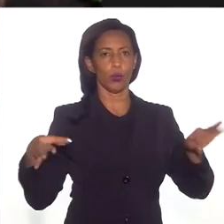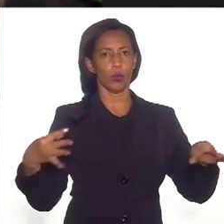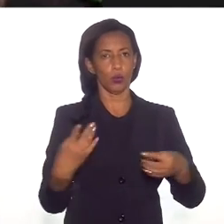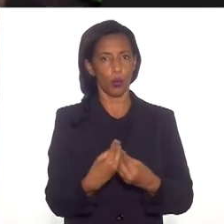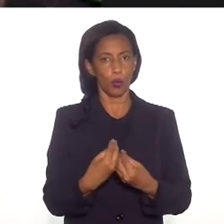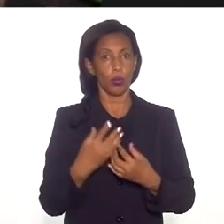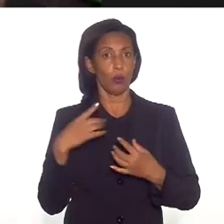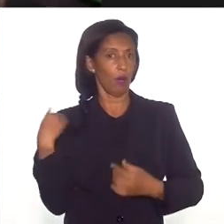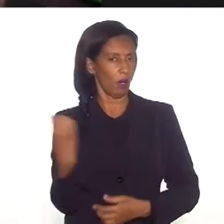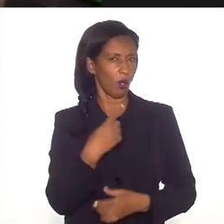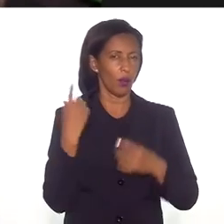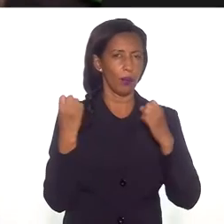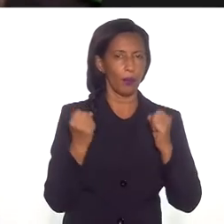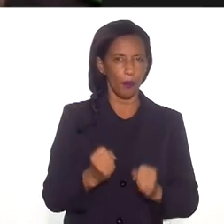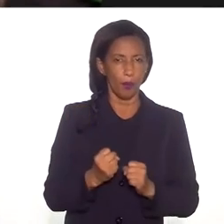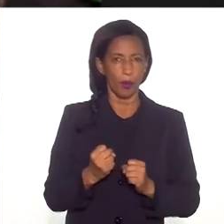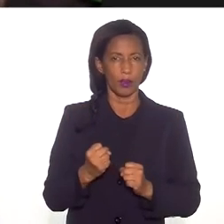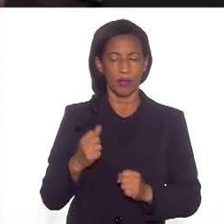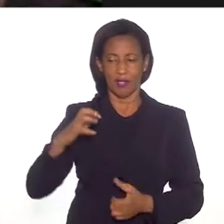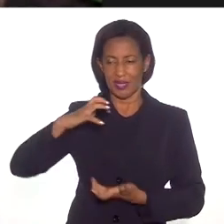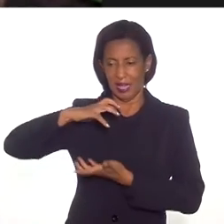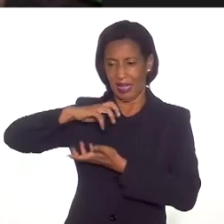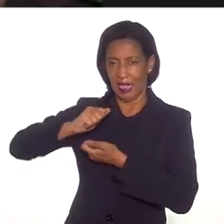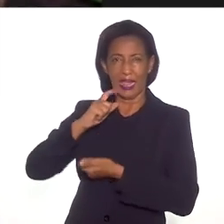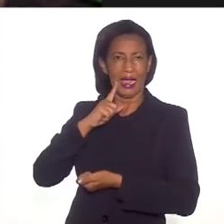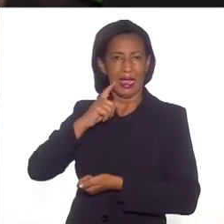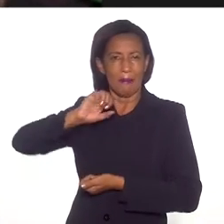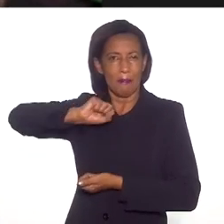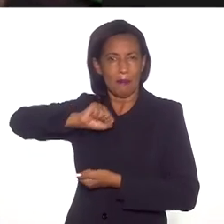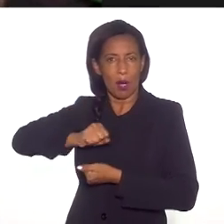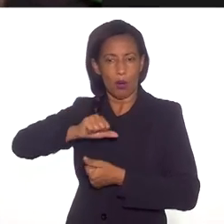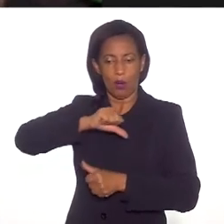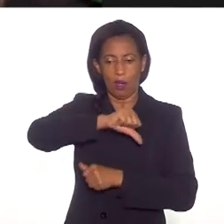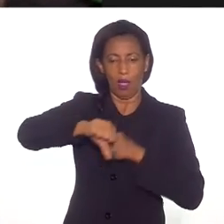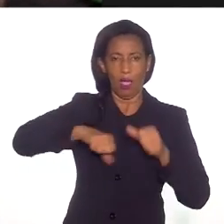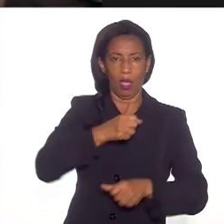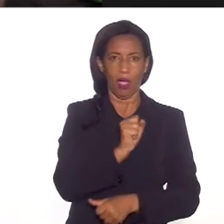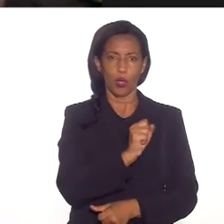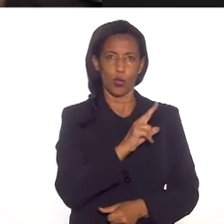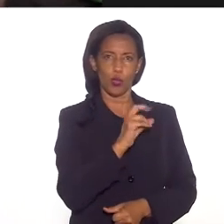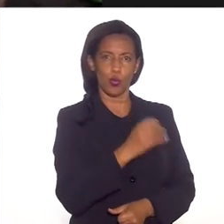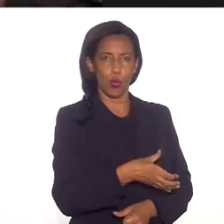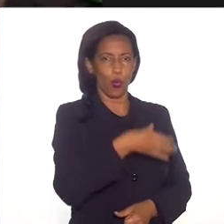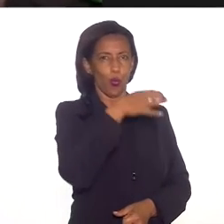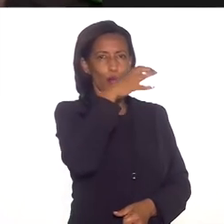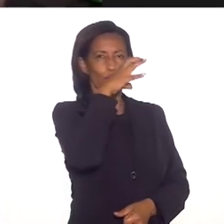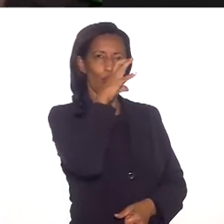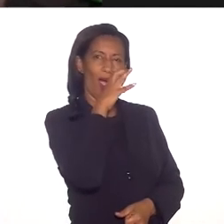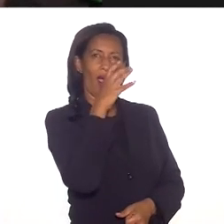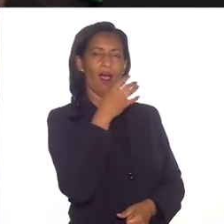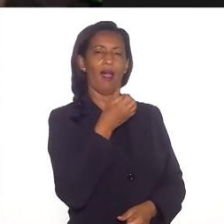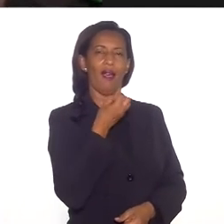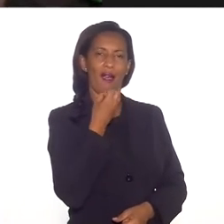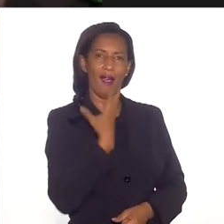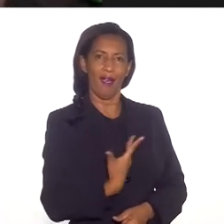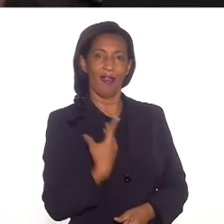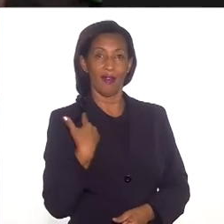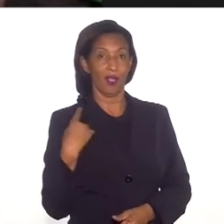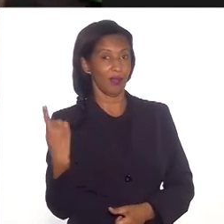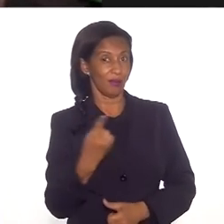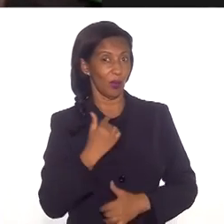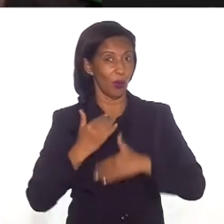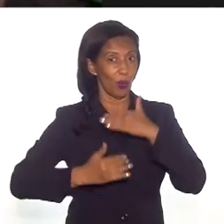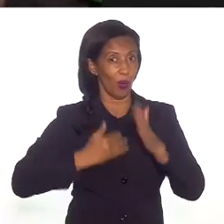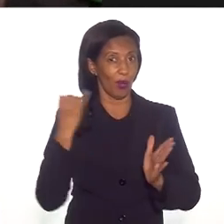todos, mas que nós podemos fazer desse limão uma limonada. Nós precisamos construir a nossa